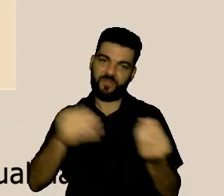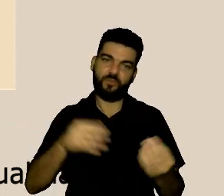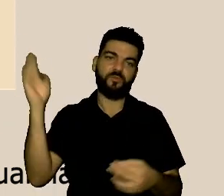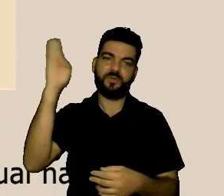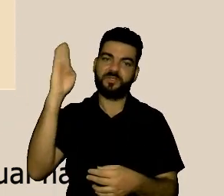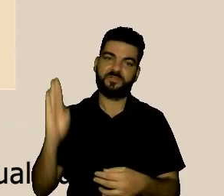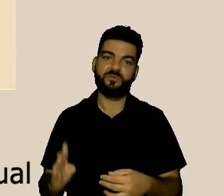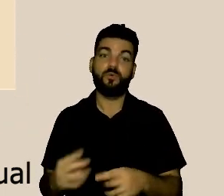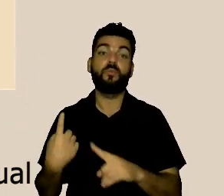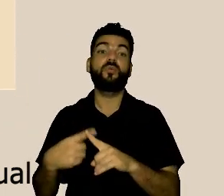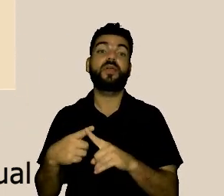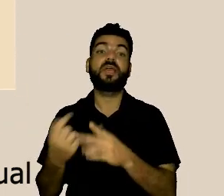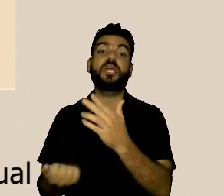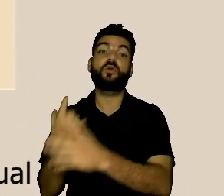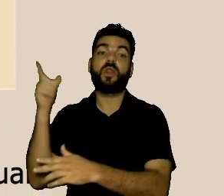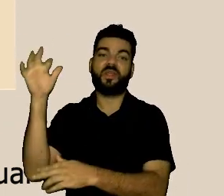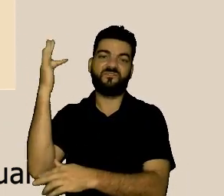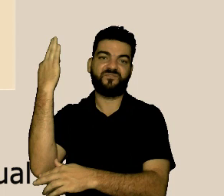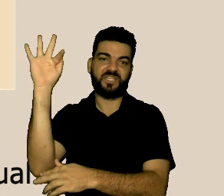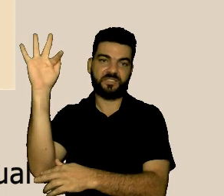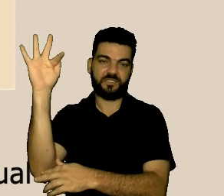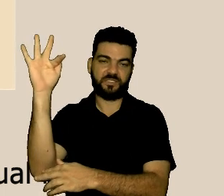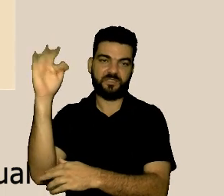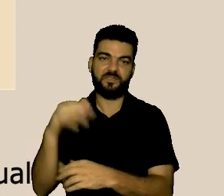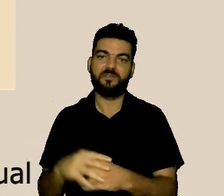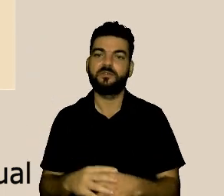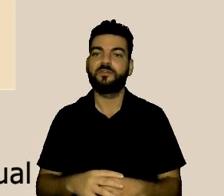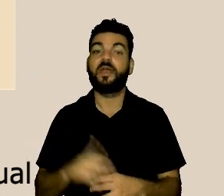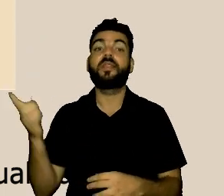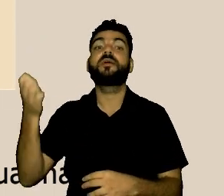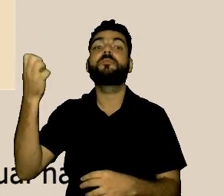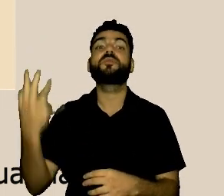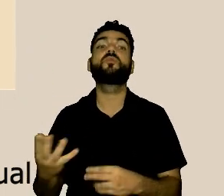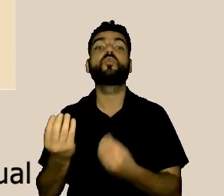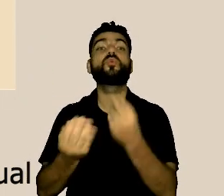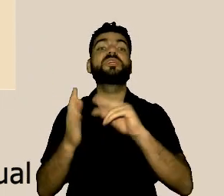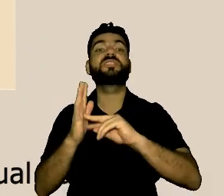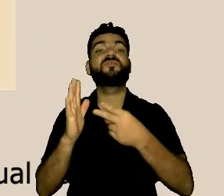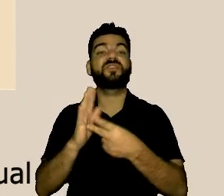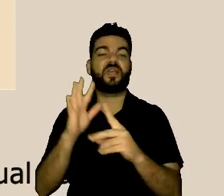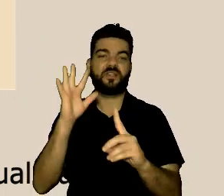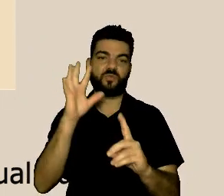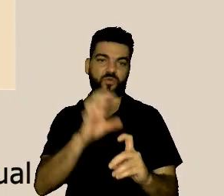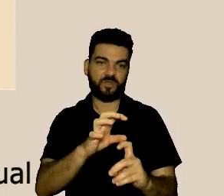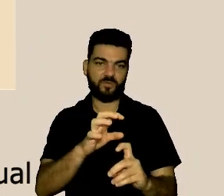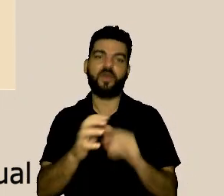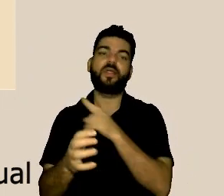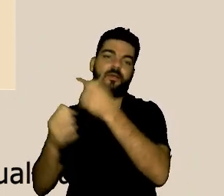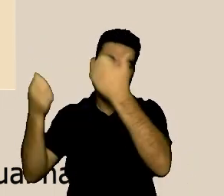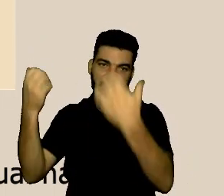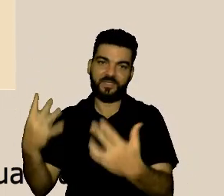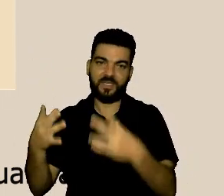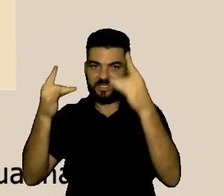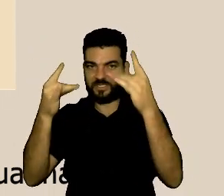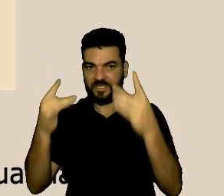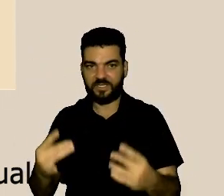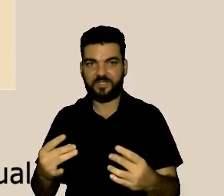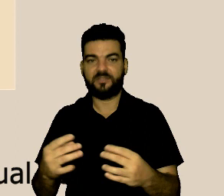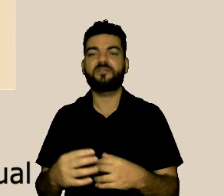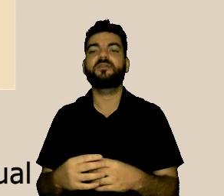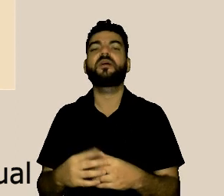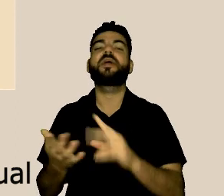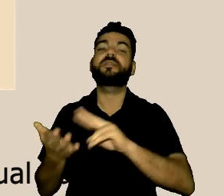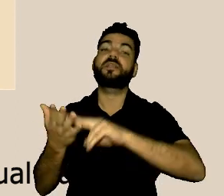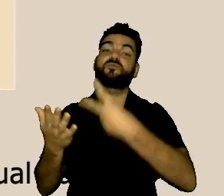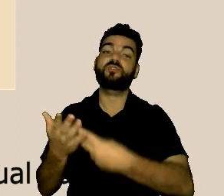uma francesa, uma psicóloga, ela definiu o assédio moral, nesse livro ela traz a definição do assédio,